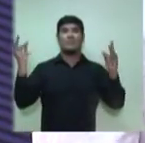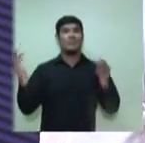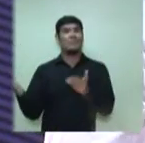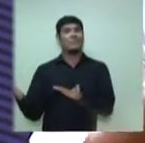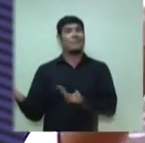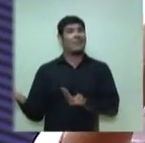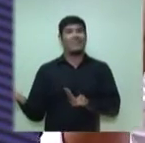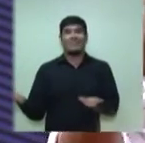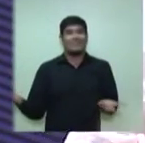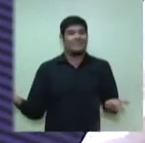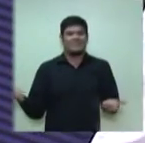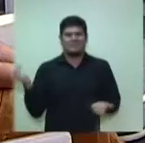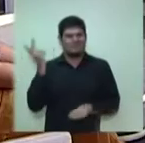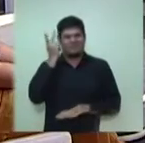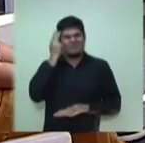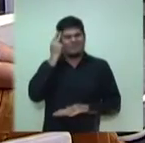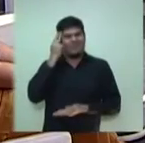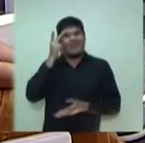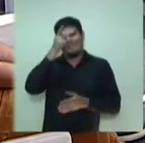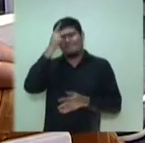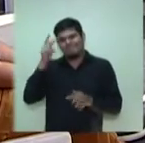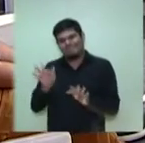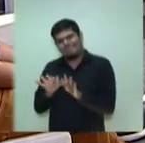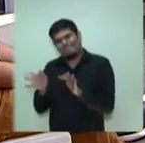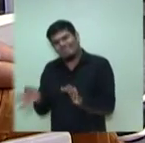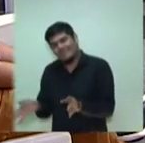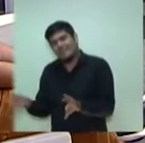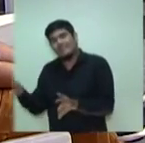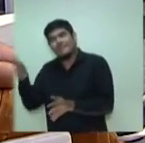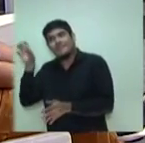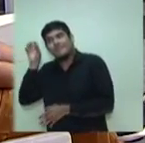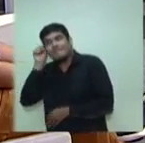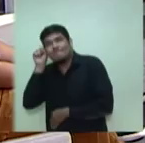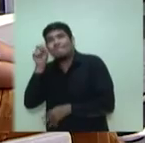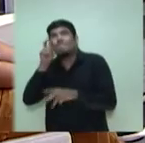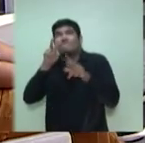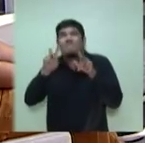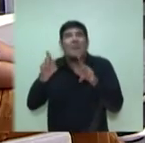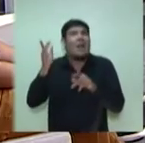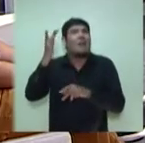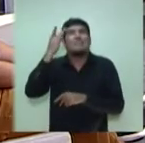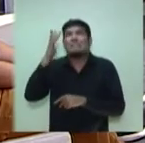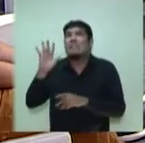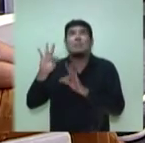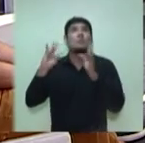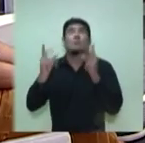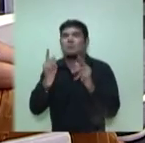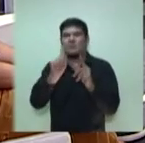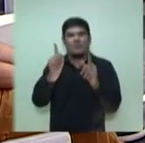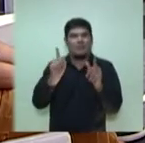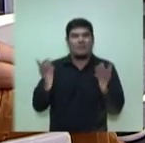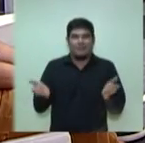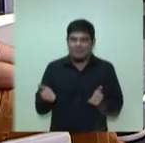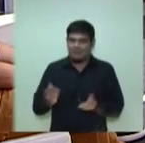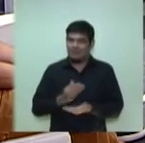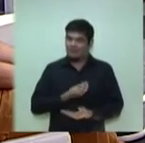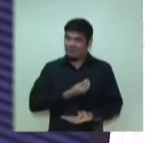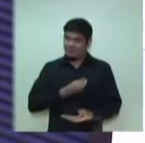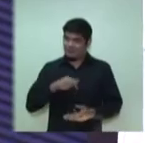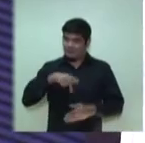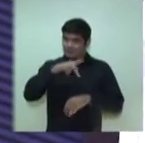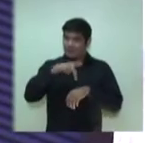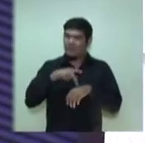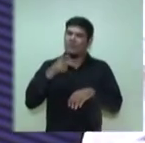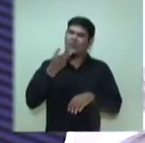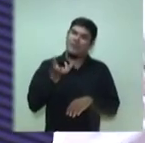jovem com capacidade de ouvir, com humildade suficiente para saber que não sabe tudo. E é esse momento que a gente vive no nosso país. Quero dizer a você